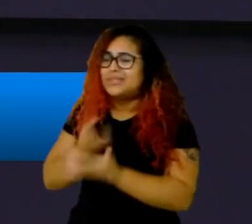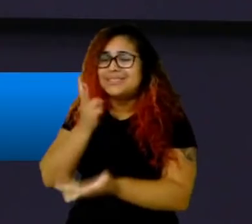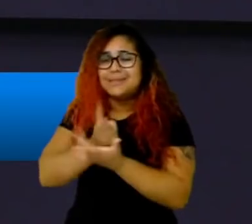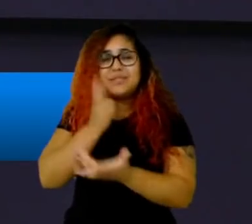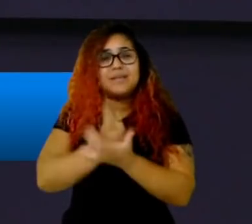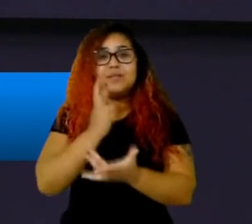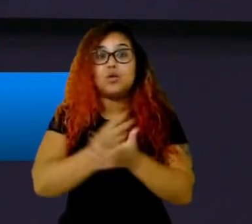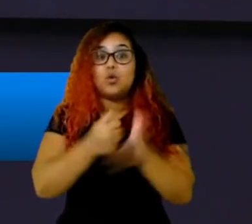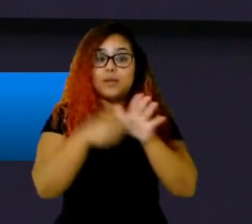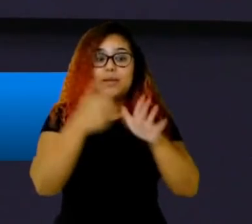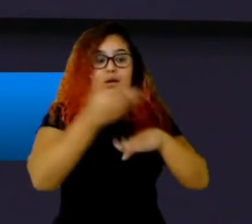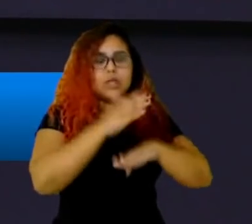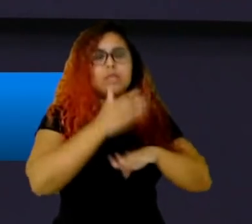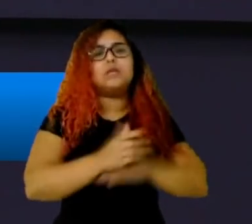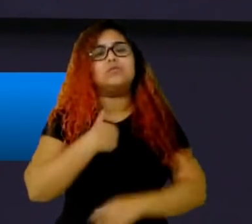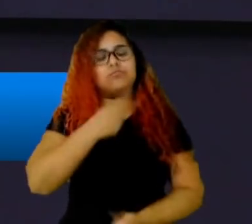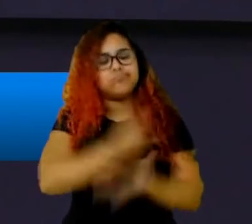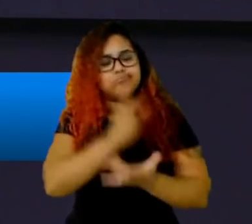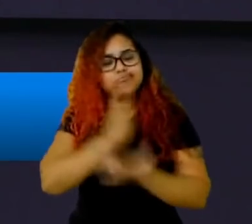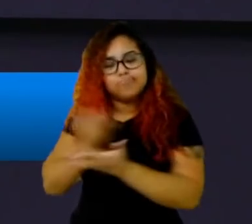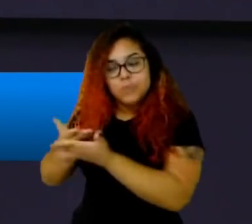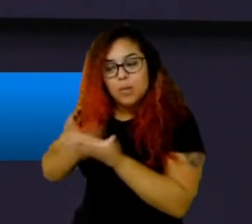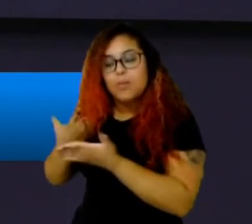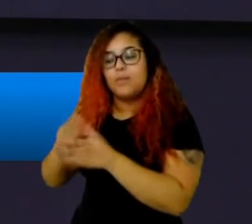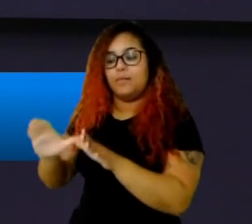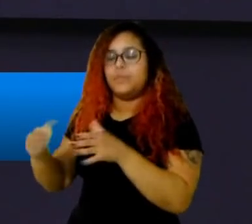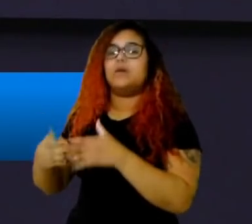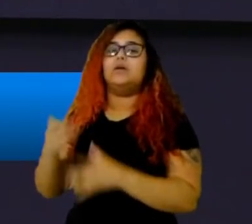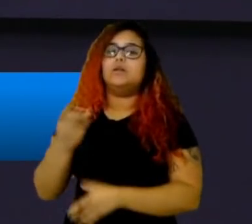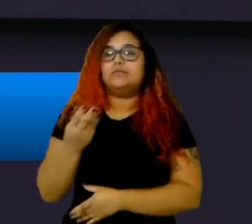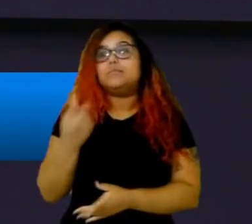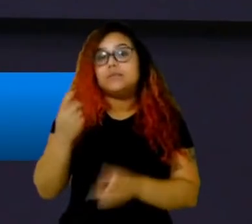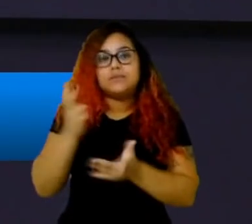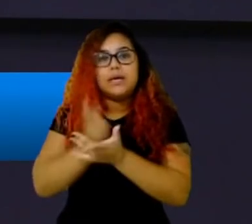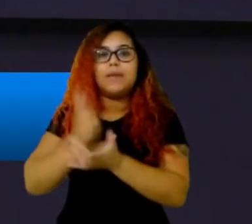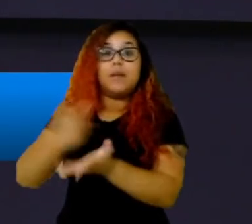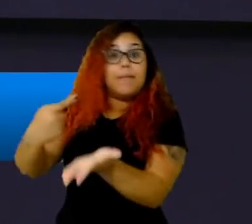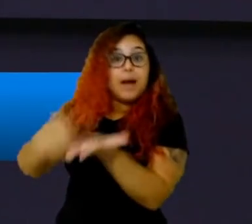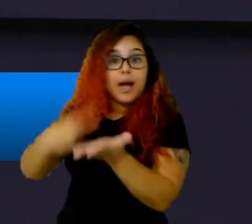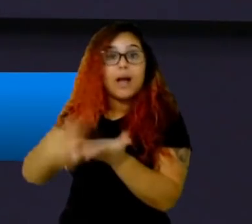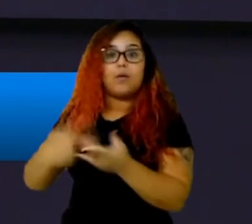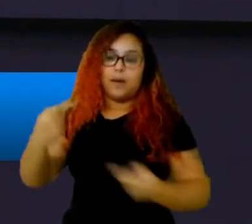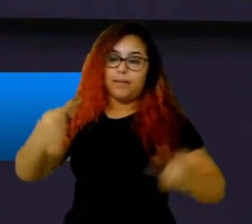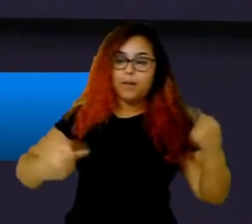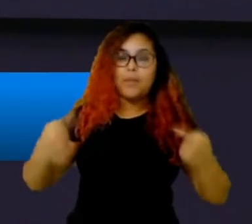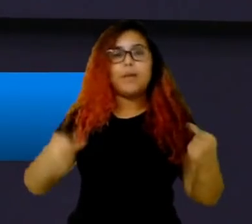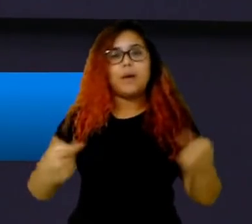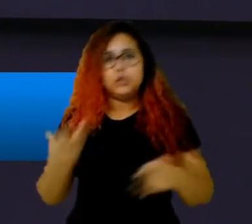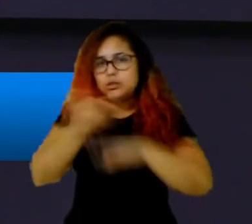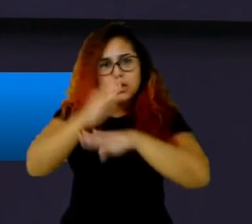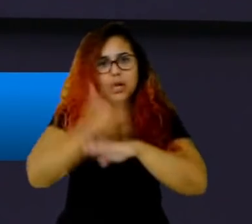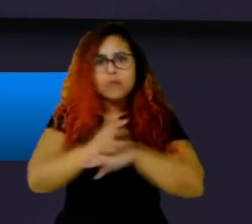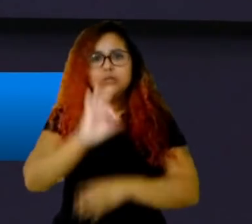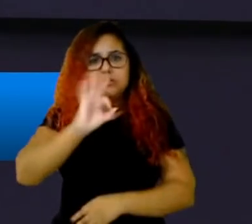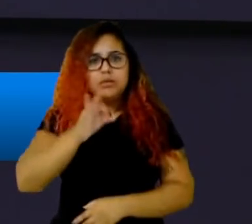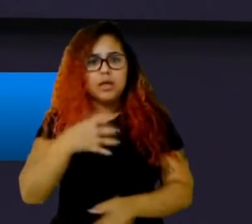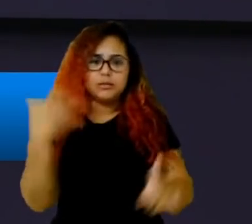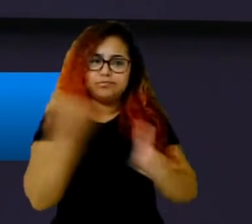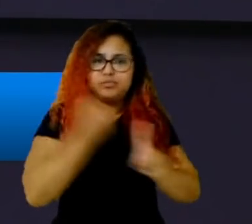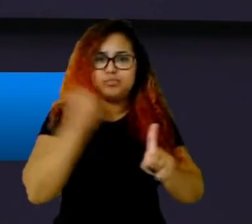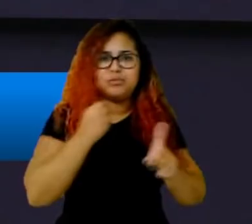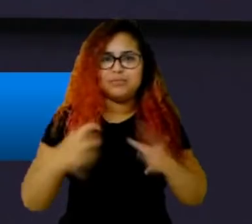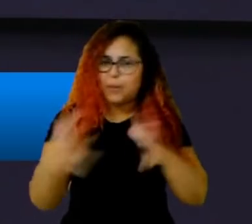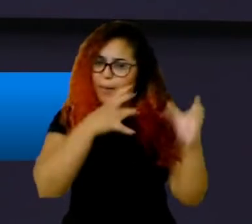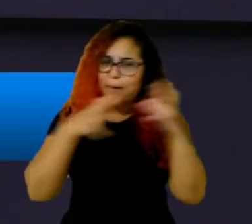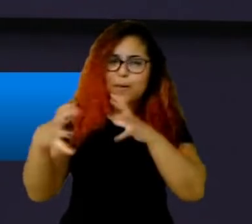trocando treino com eles, informação com eles de tipo, de treino mesmo, de porrada, realmente, né pra gente poder